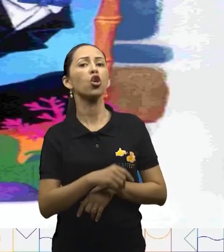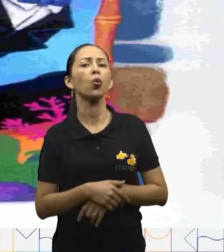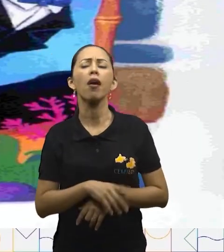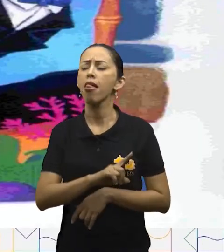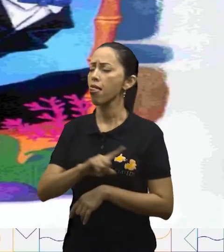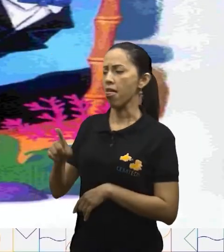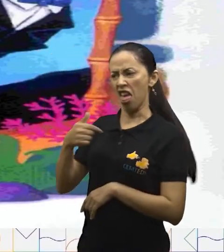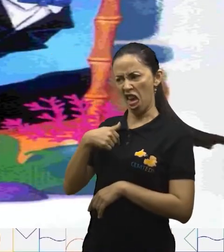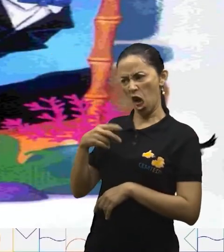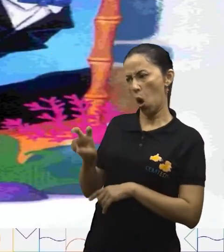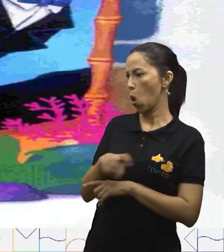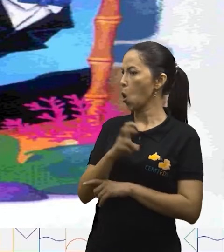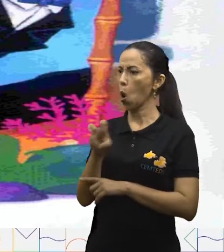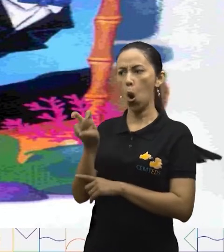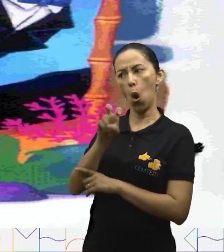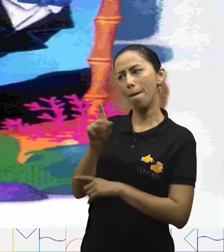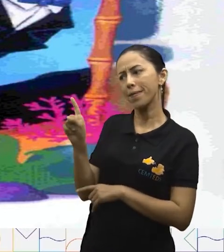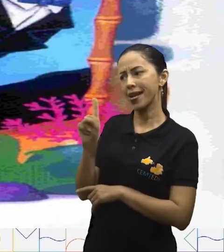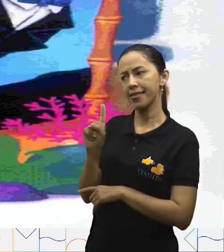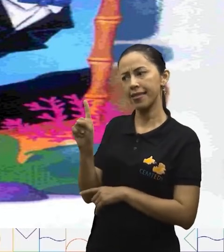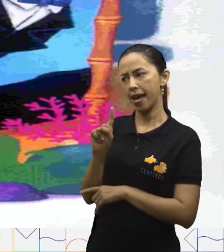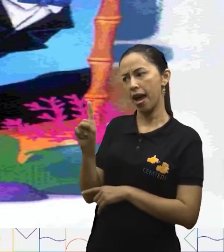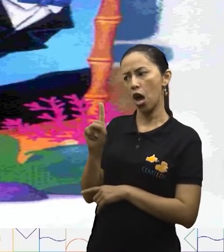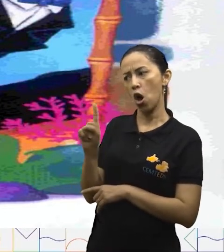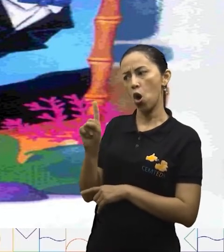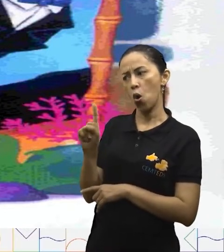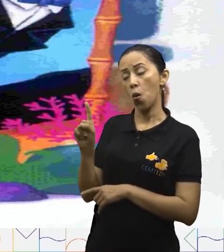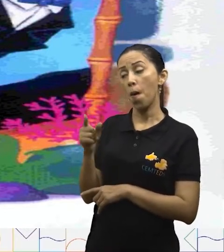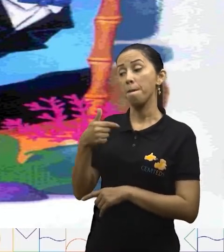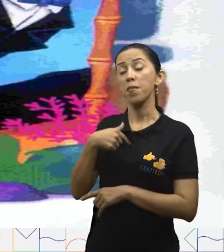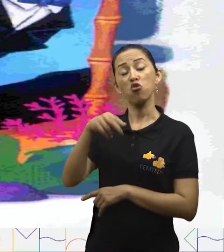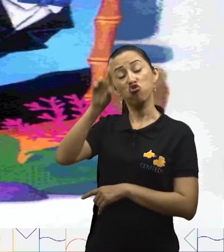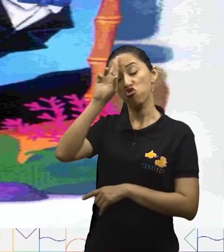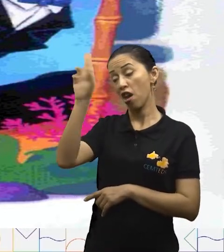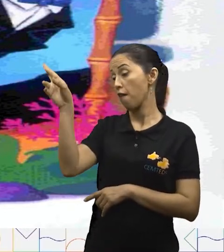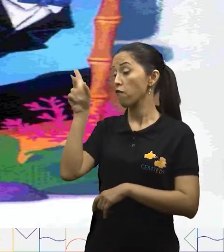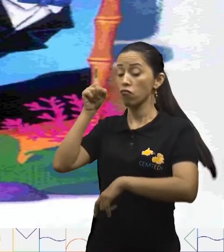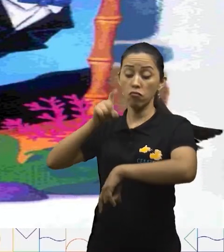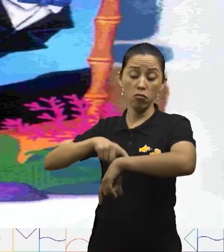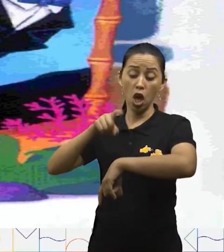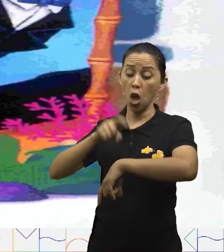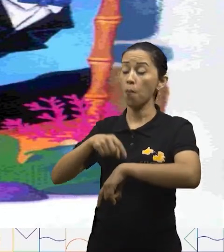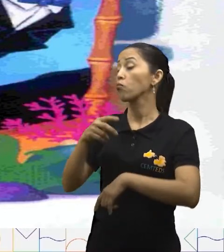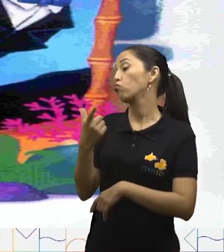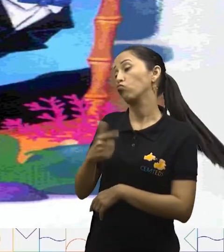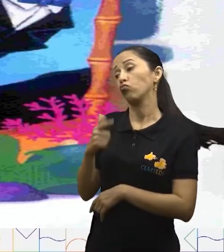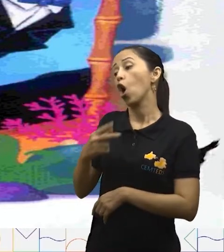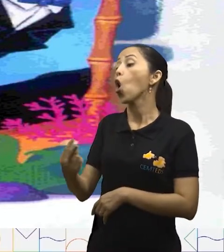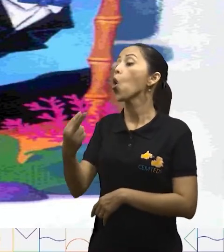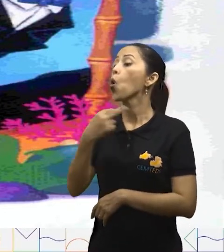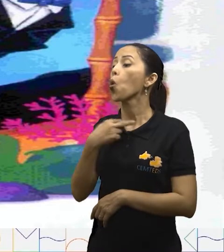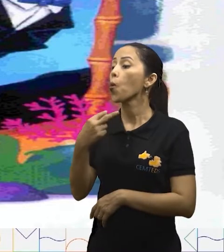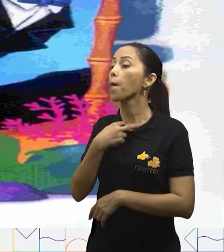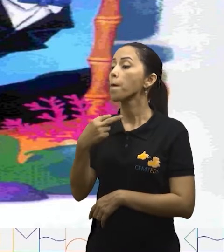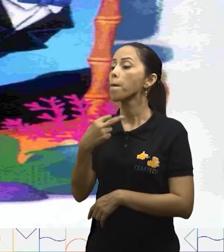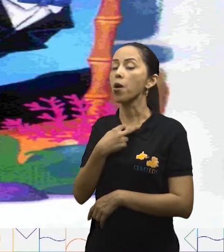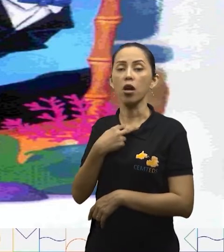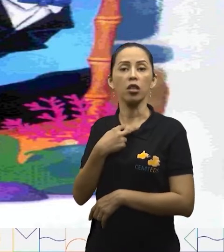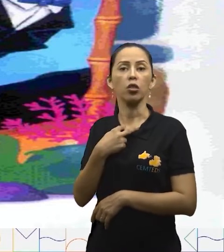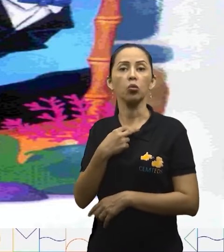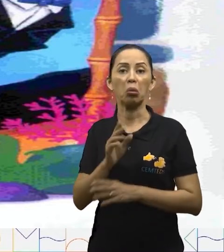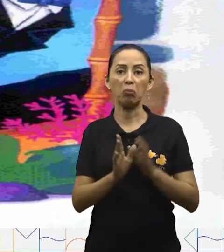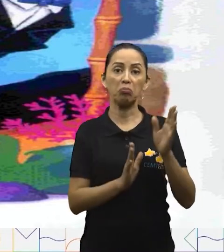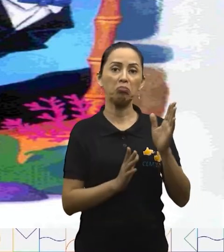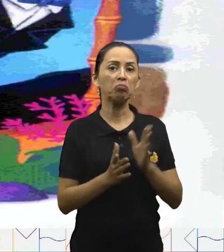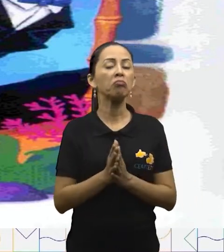a língua, ouviu? Meus patrões não têm tempo a perder com os senhores Peixotos. E foi